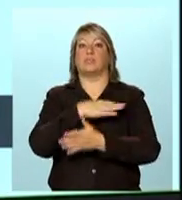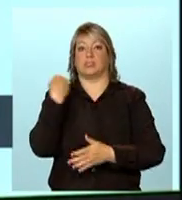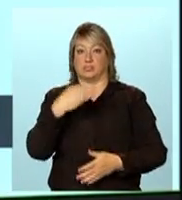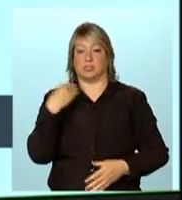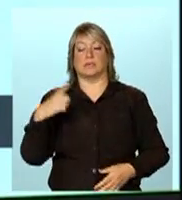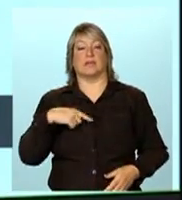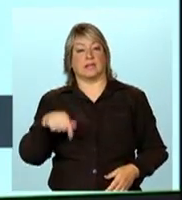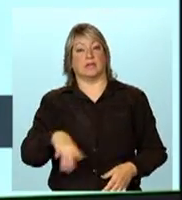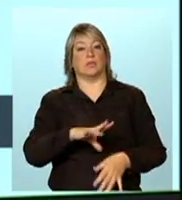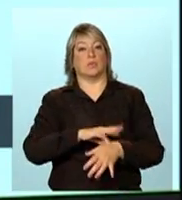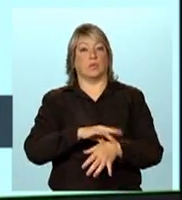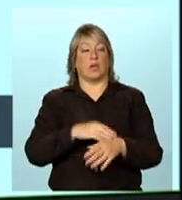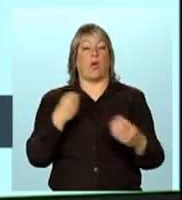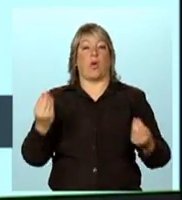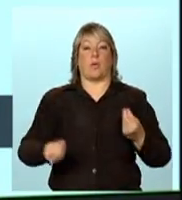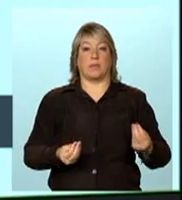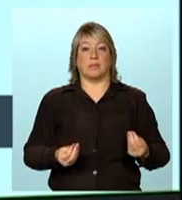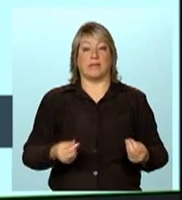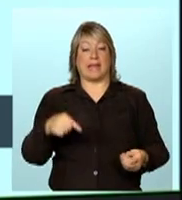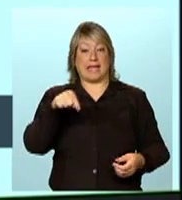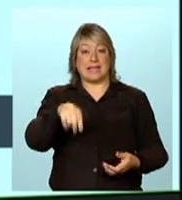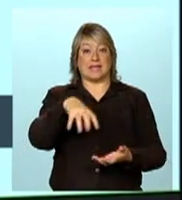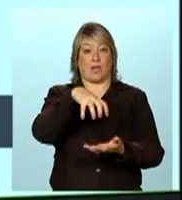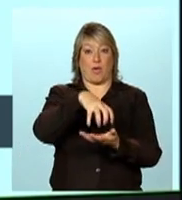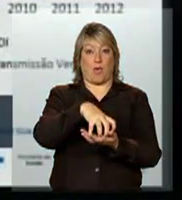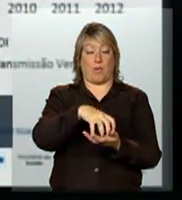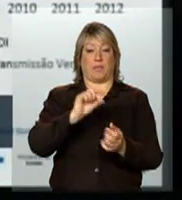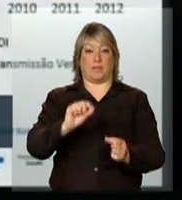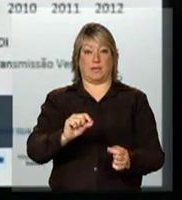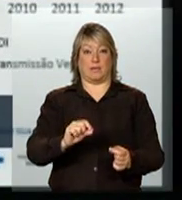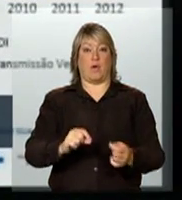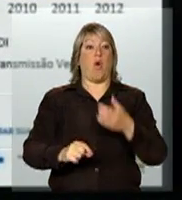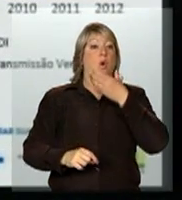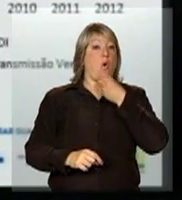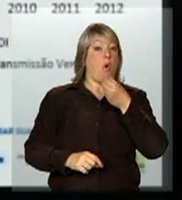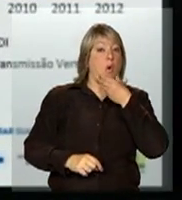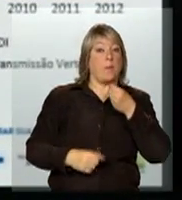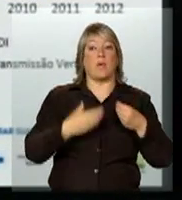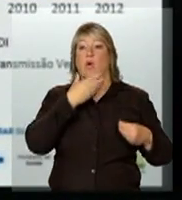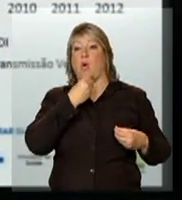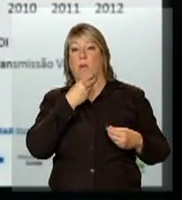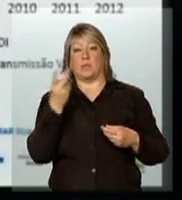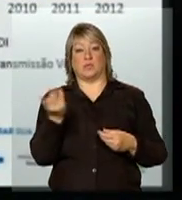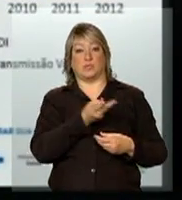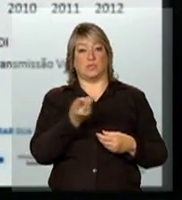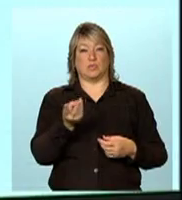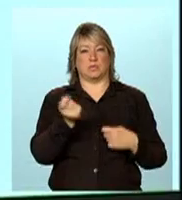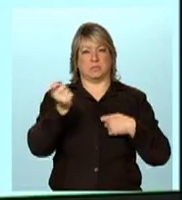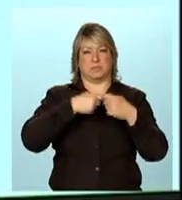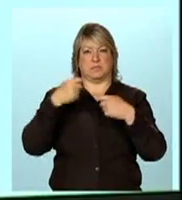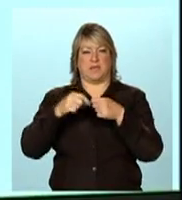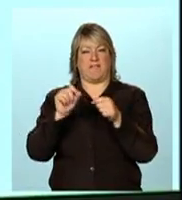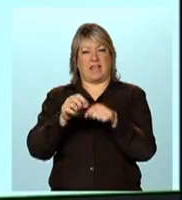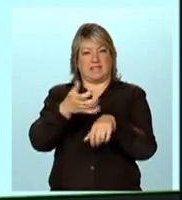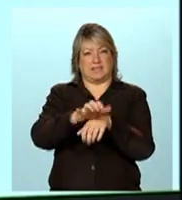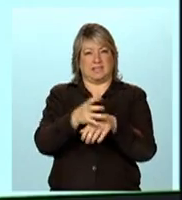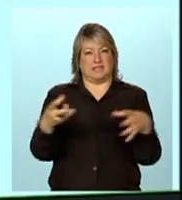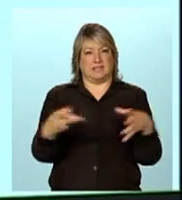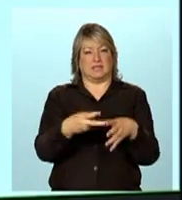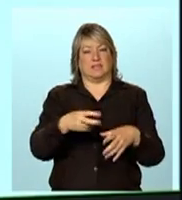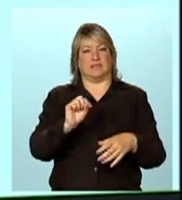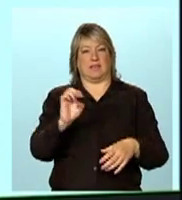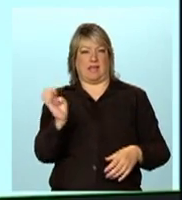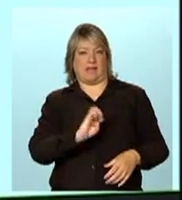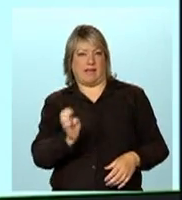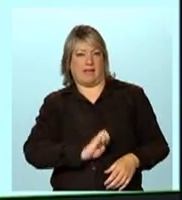priorização desse grupo é que, entre homens que fazem sexos com homens, a proporção de casos é grande entre os jovens de 15